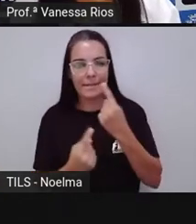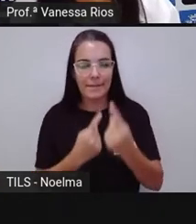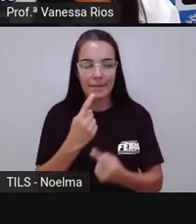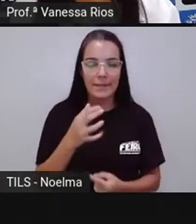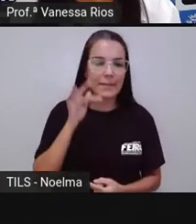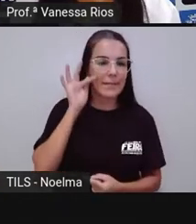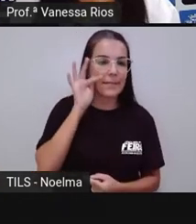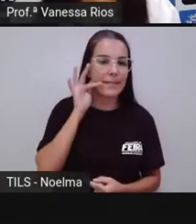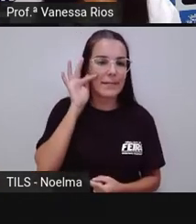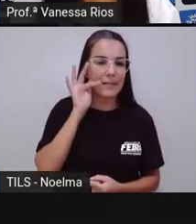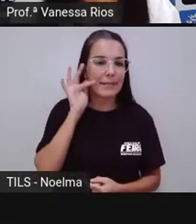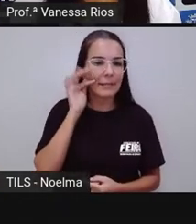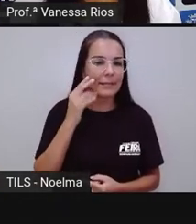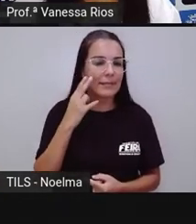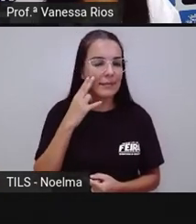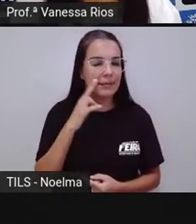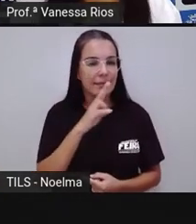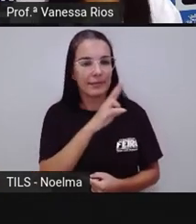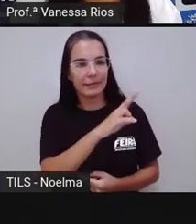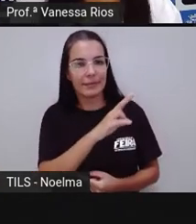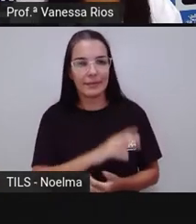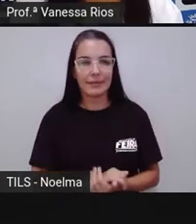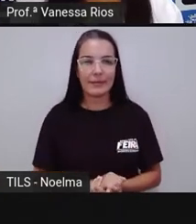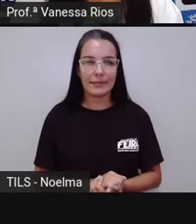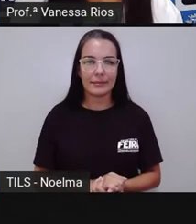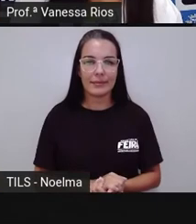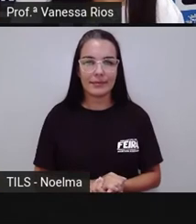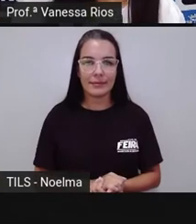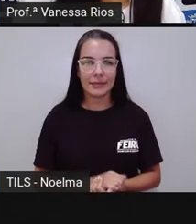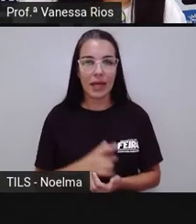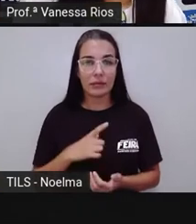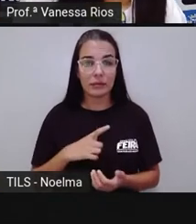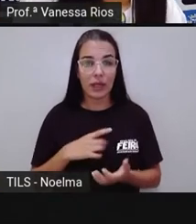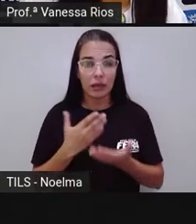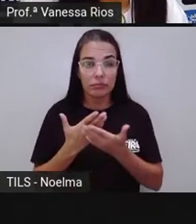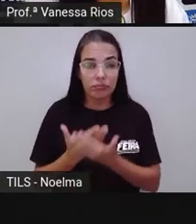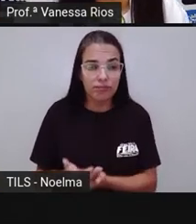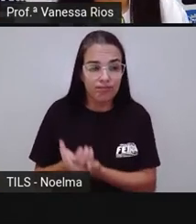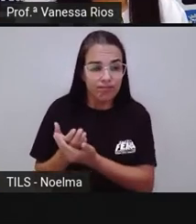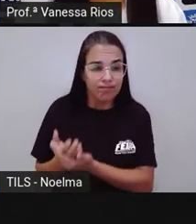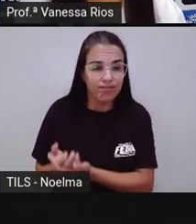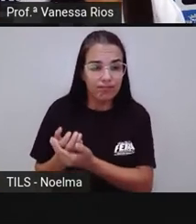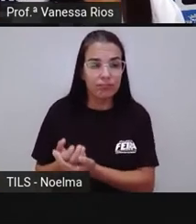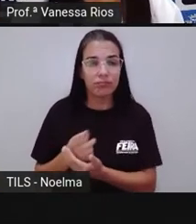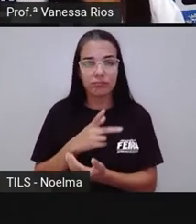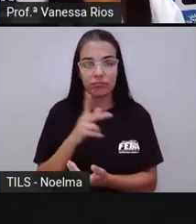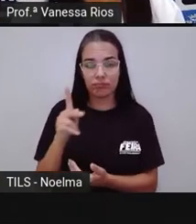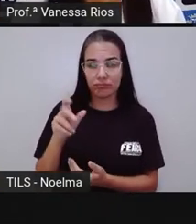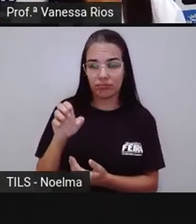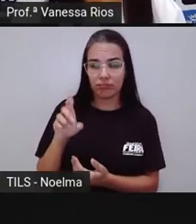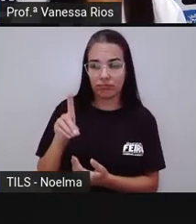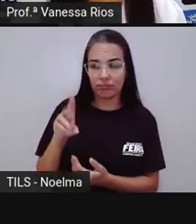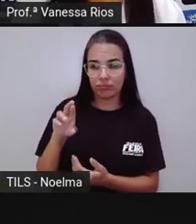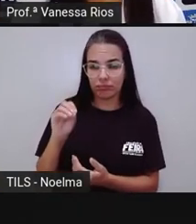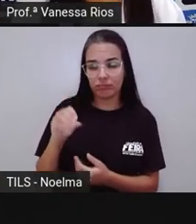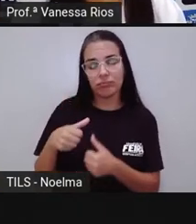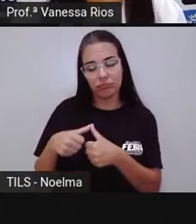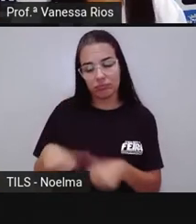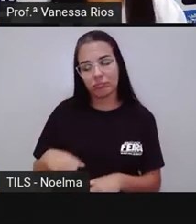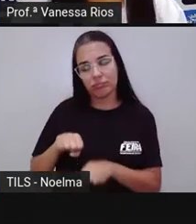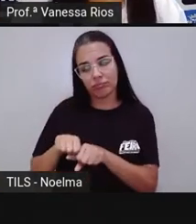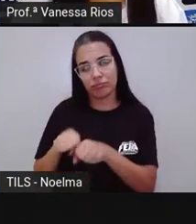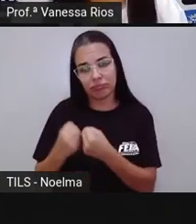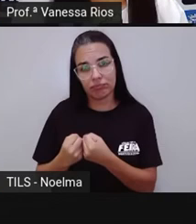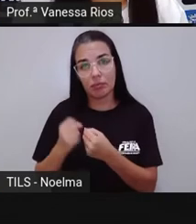expostas aí em prateleiras. Então, olha isso. A balança do senhor Pedro está quebrada. Para ajudar nas